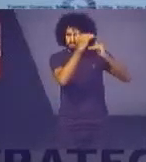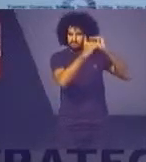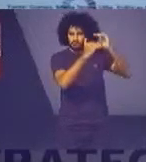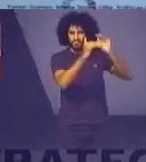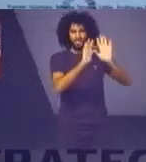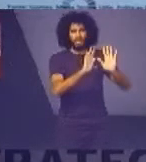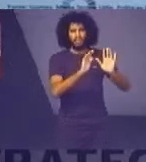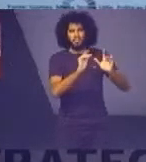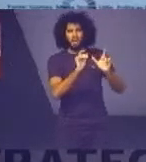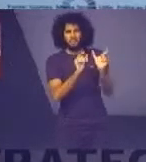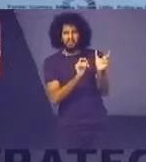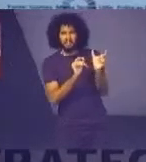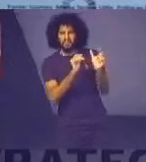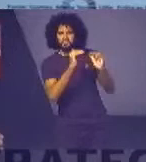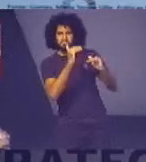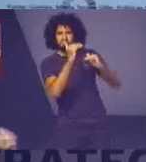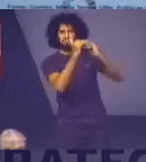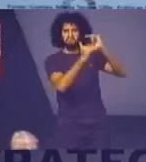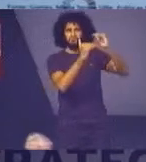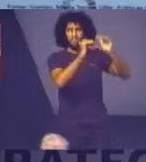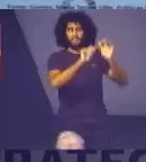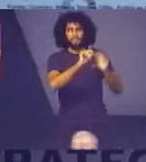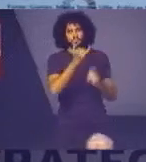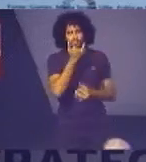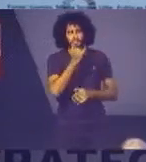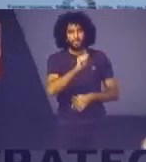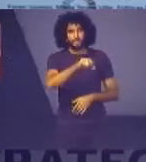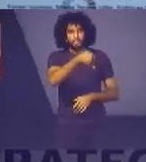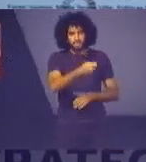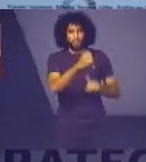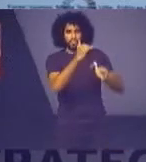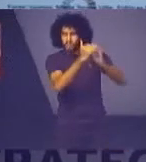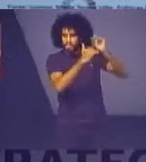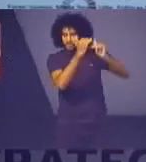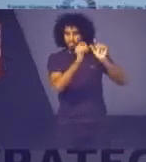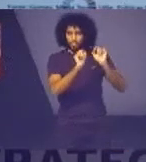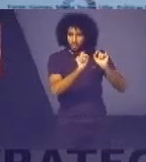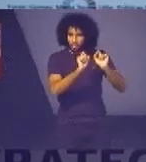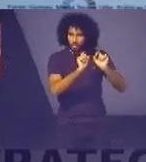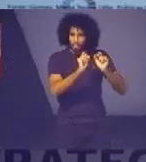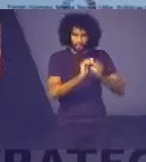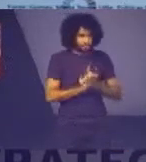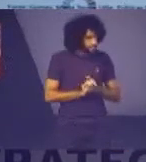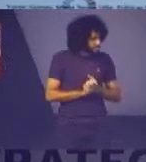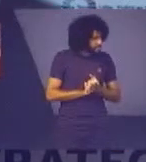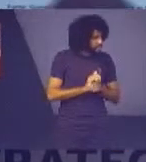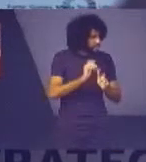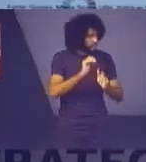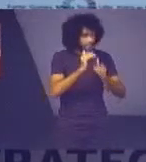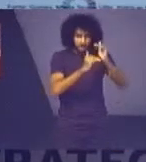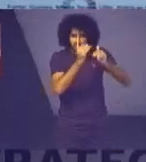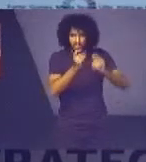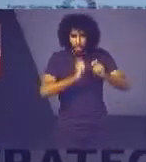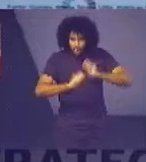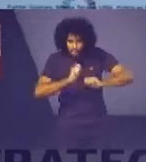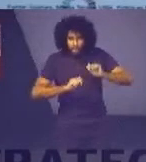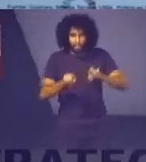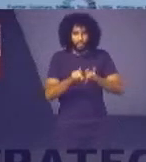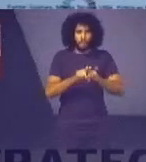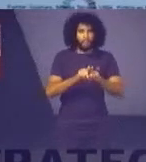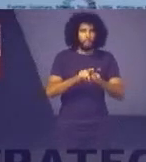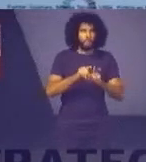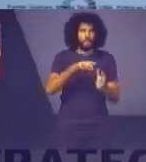desenvolvimento E depois nós evoluímos para o desenvolvimento sustentável E esse desenvolvimento econômico Desenvolvimento humano Desenvolvimento